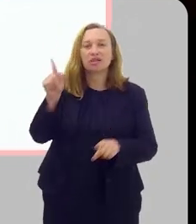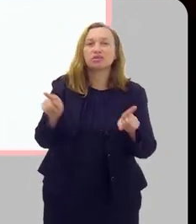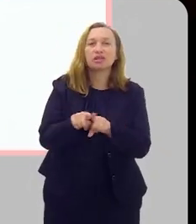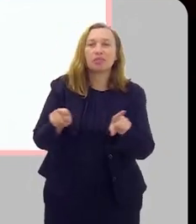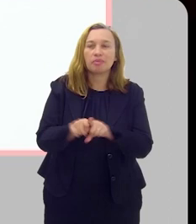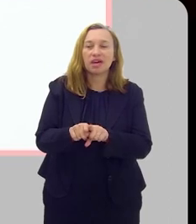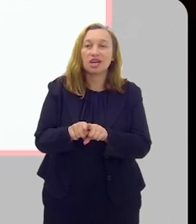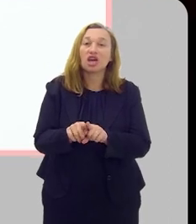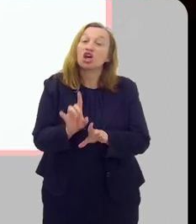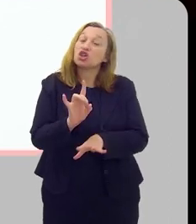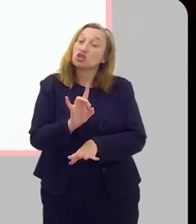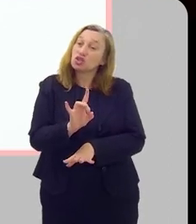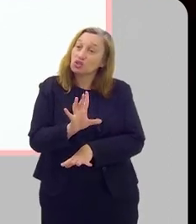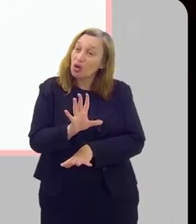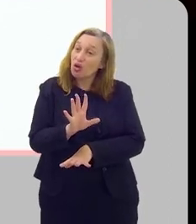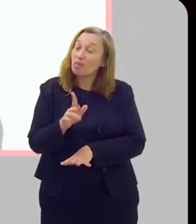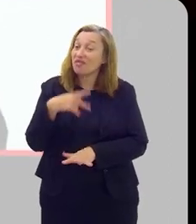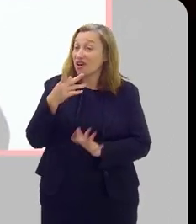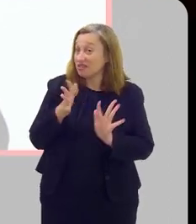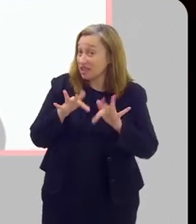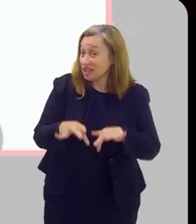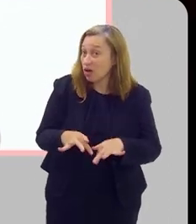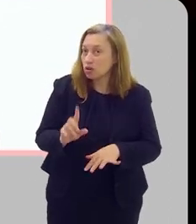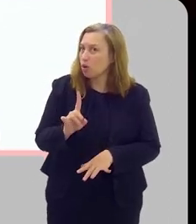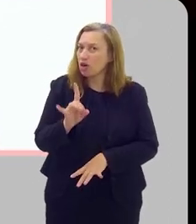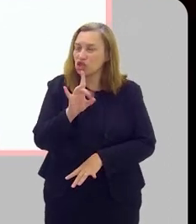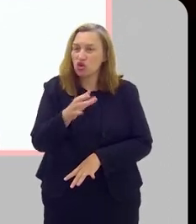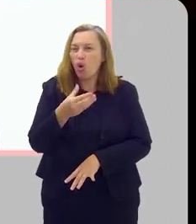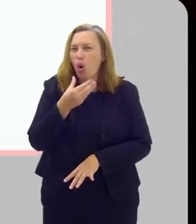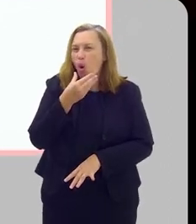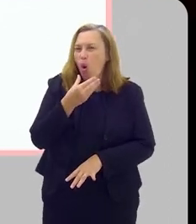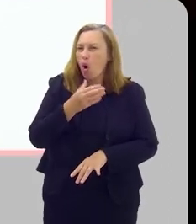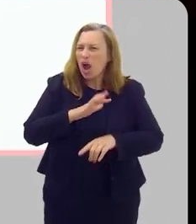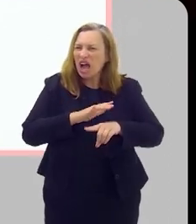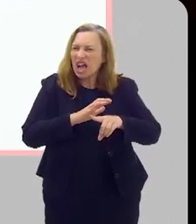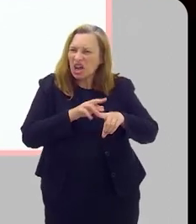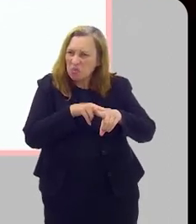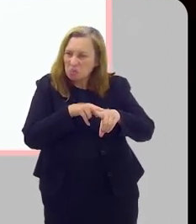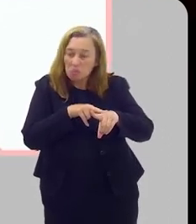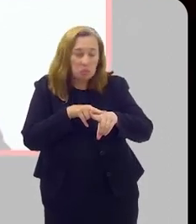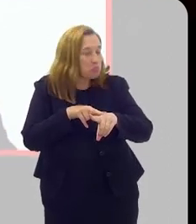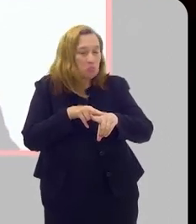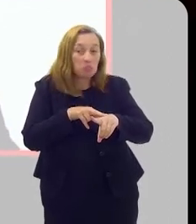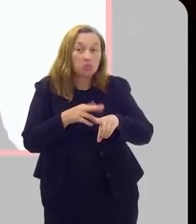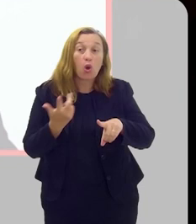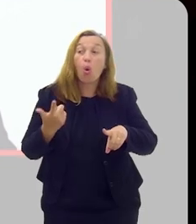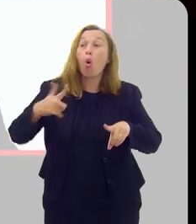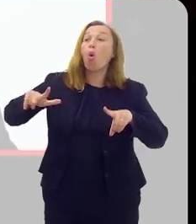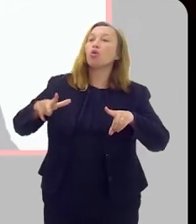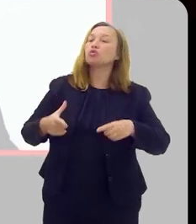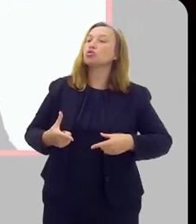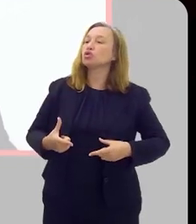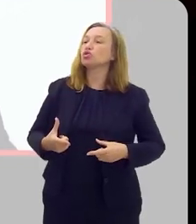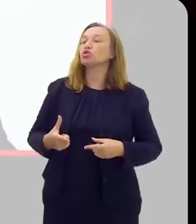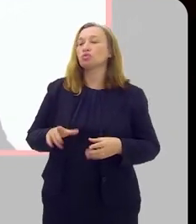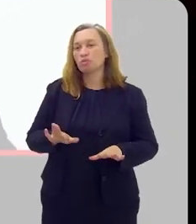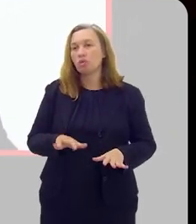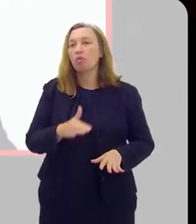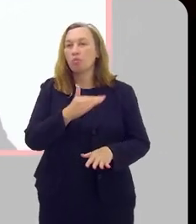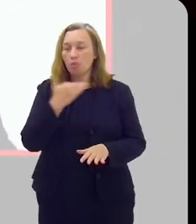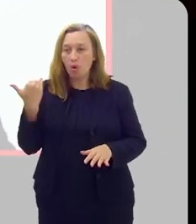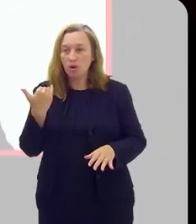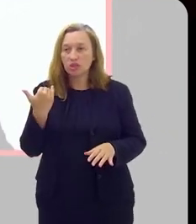lembrando também, só para, como consideração final, não é só o câncer de próstata, existem outras causas de mortes